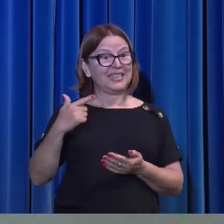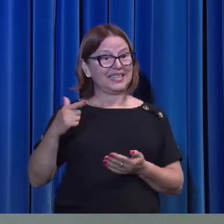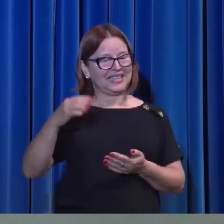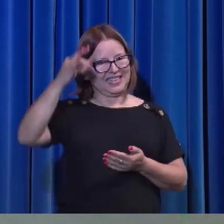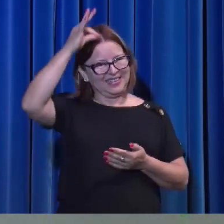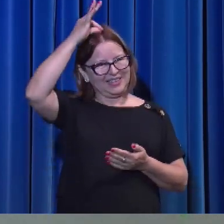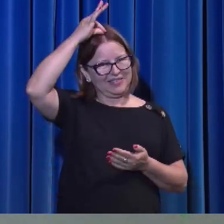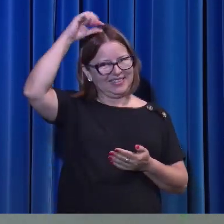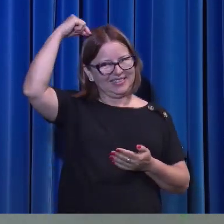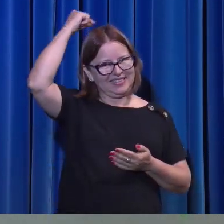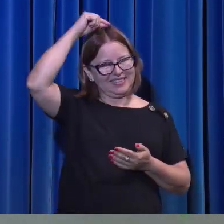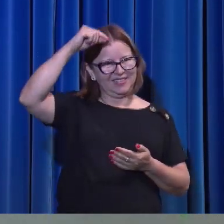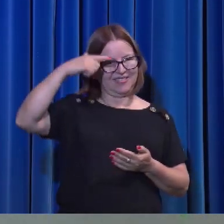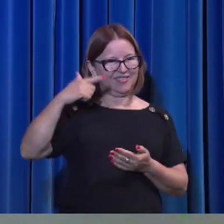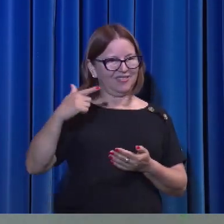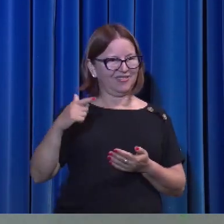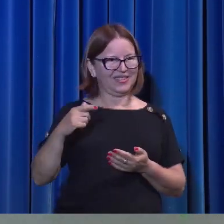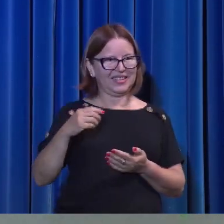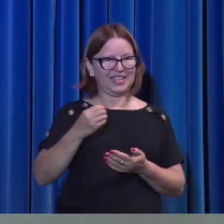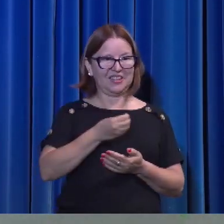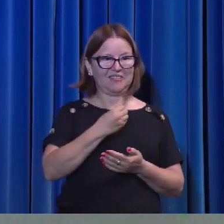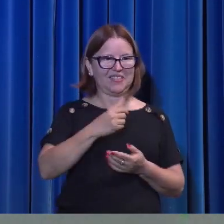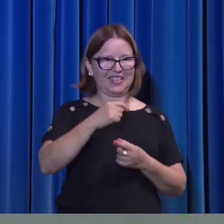não há vida de santidade.